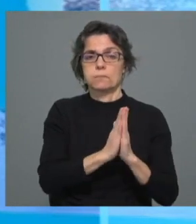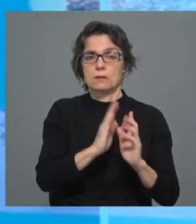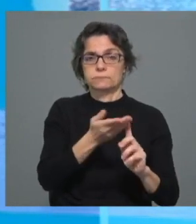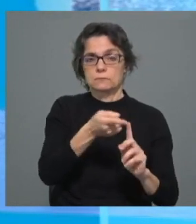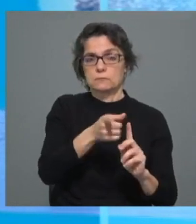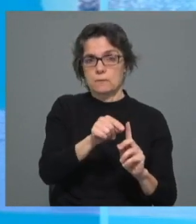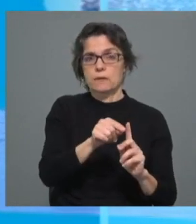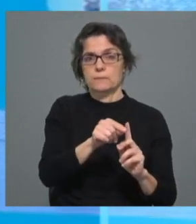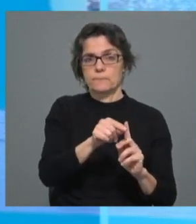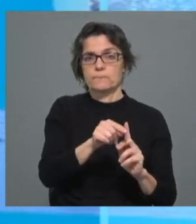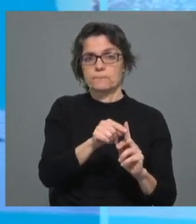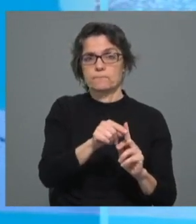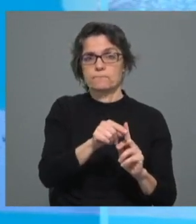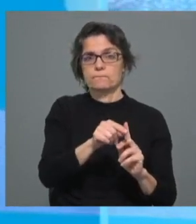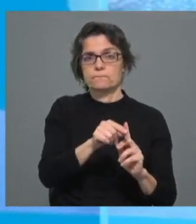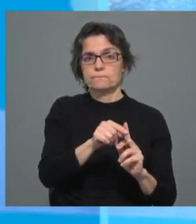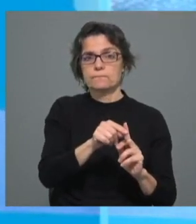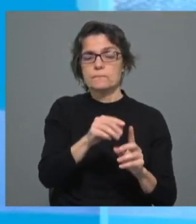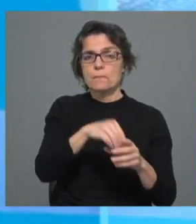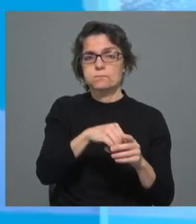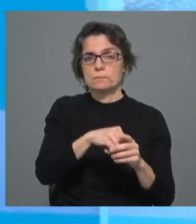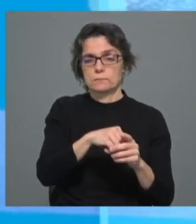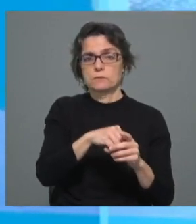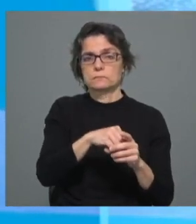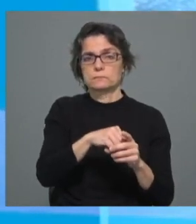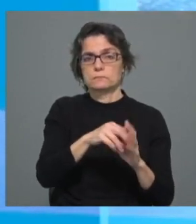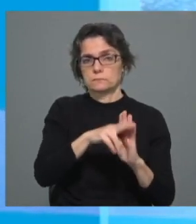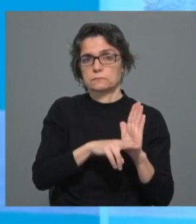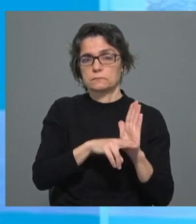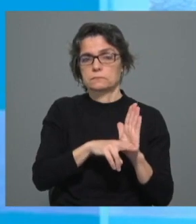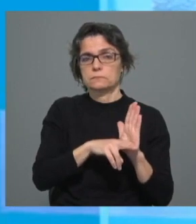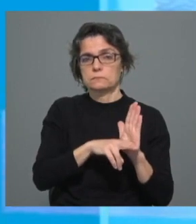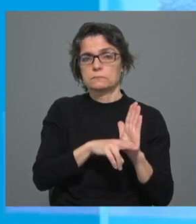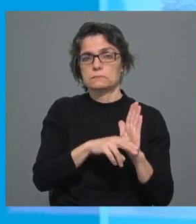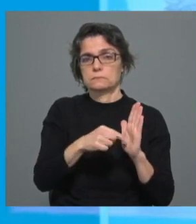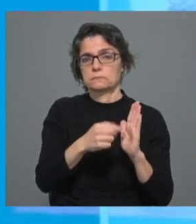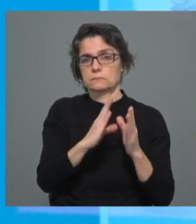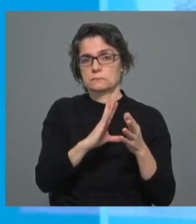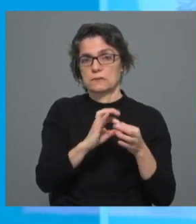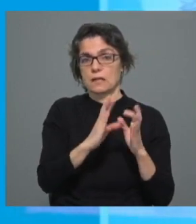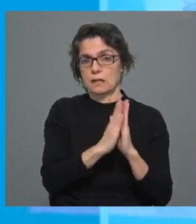aplica nos termos da própria, das regras da Igreja.